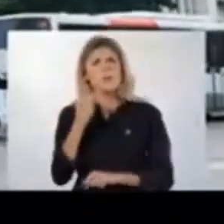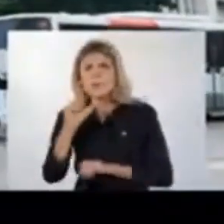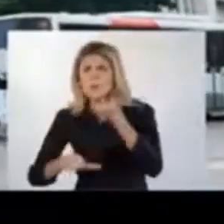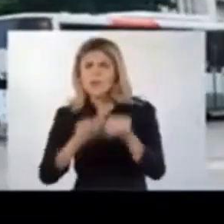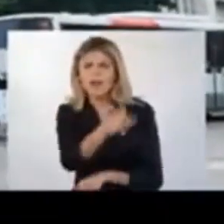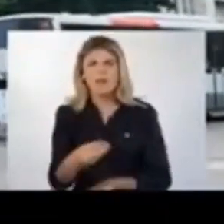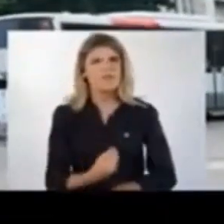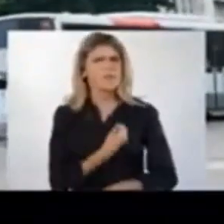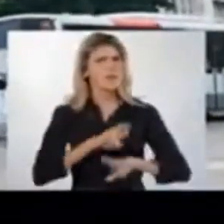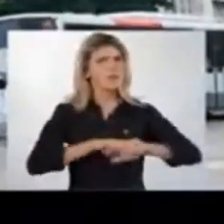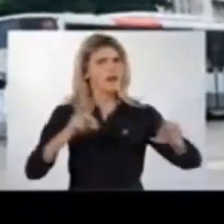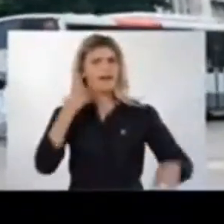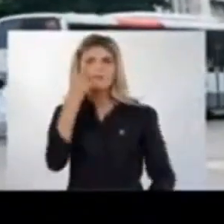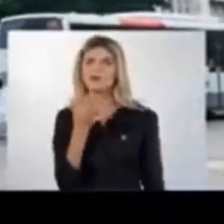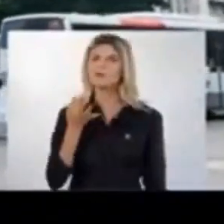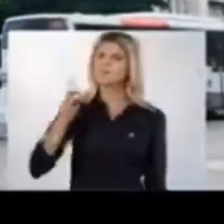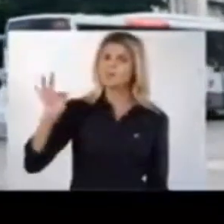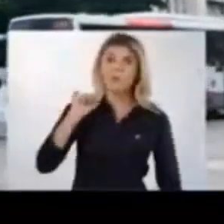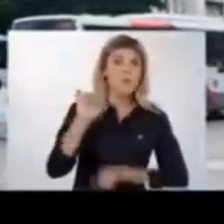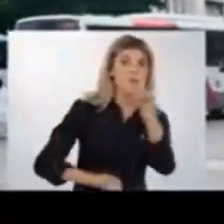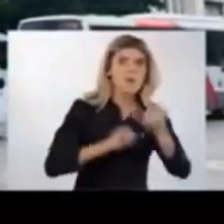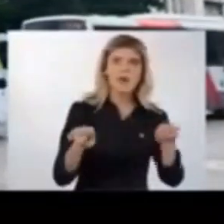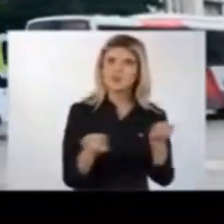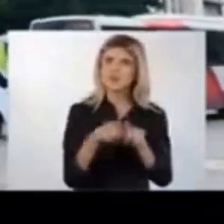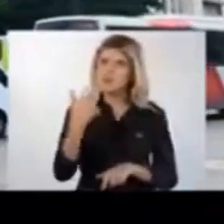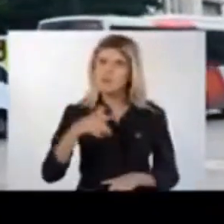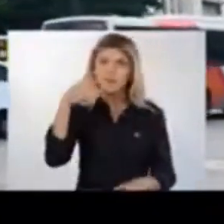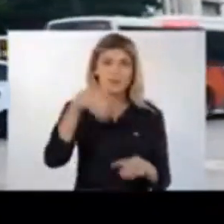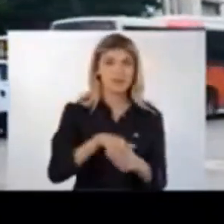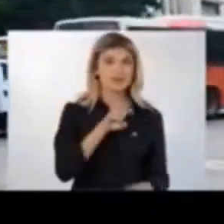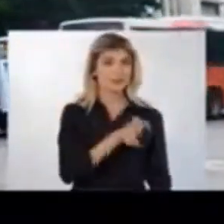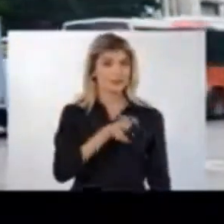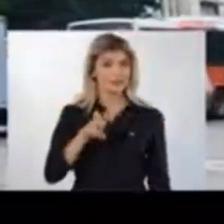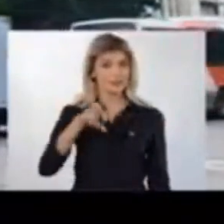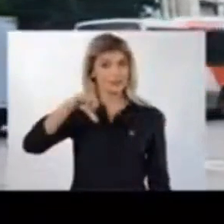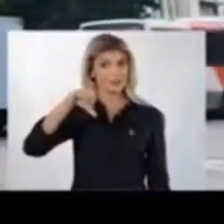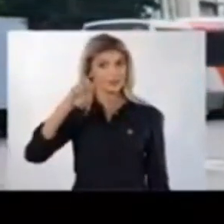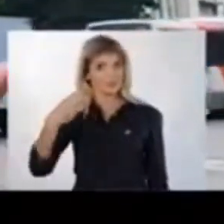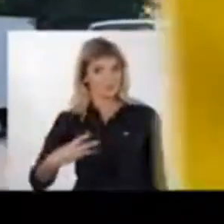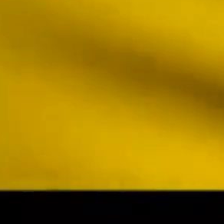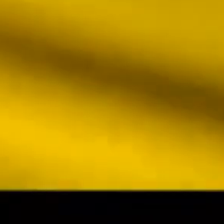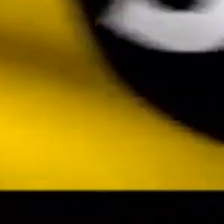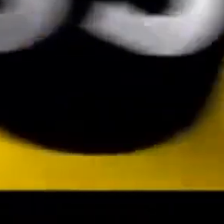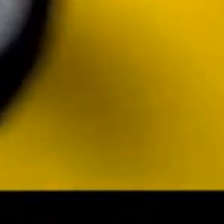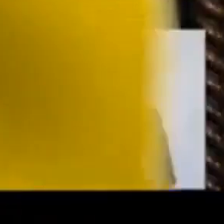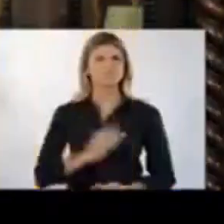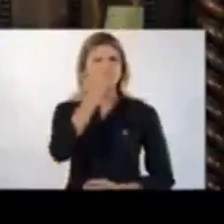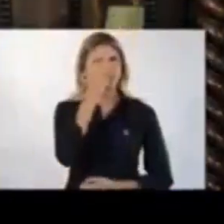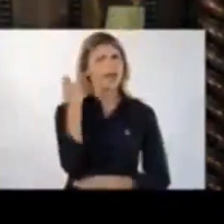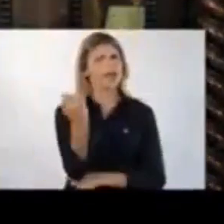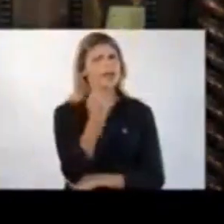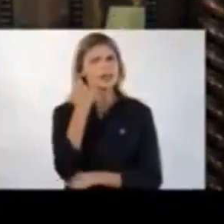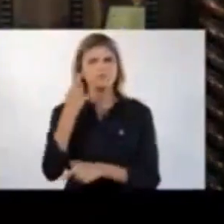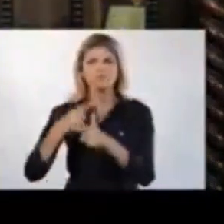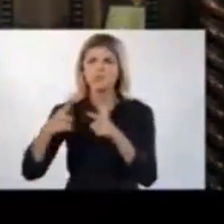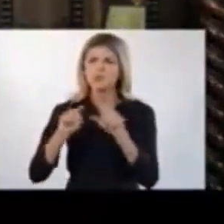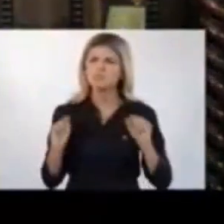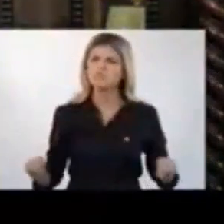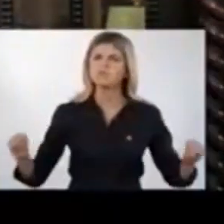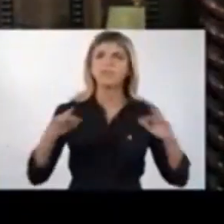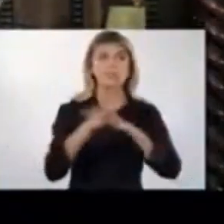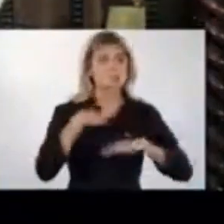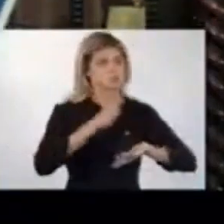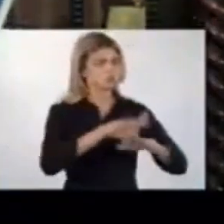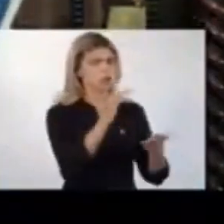Com pouco, mudei a vida de muitos. Como deputada federal, vou mudar muito mais. Vote 5593. É gravíssima a crise nas